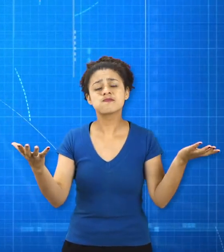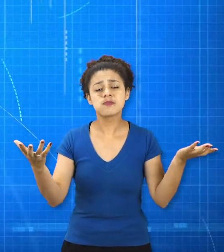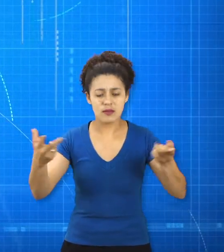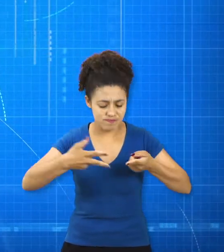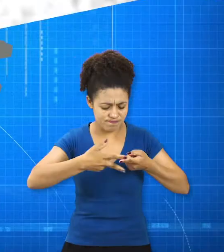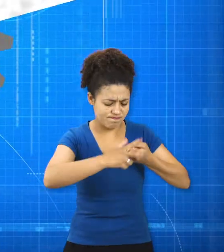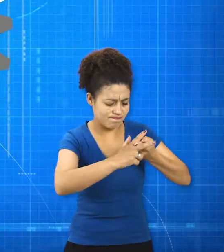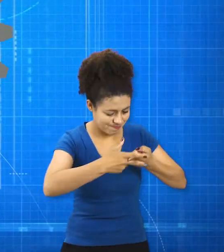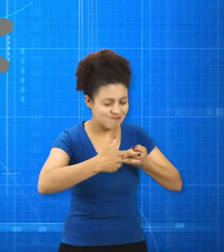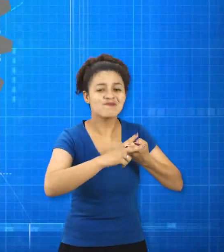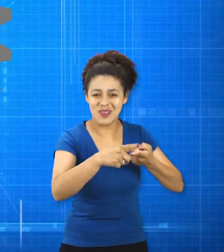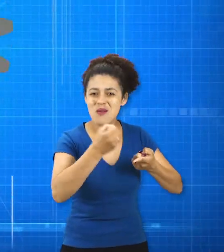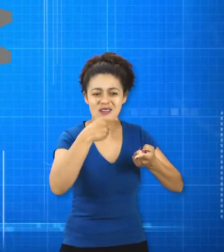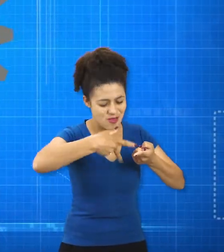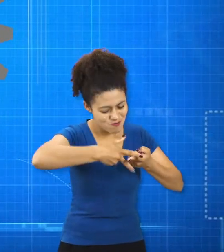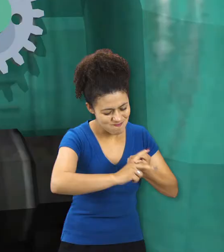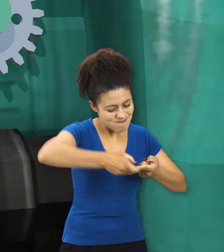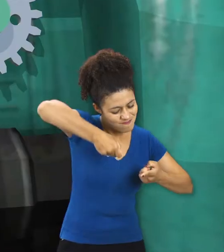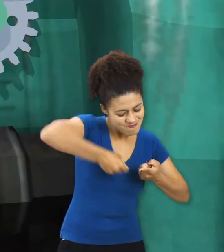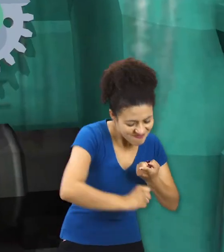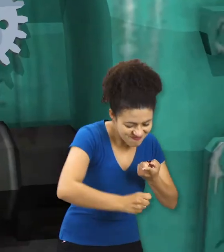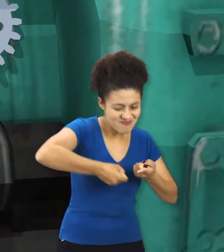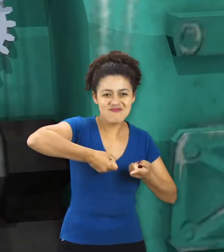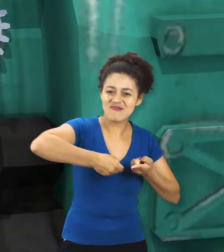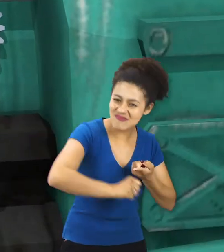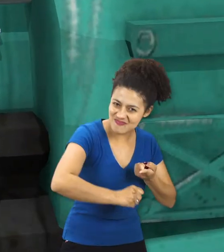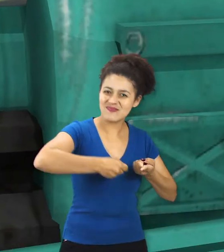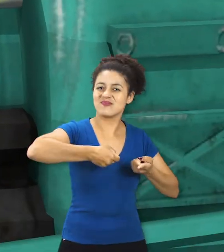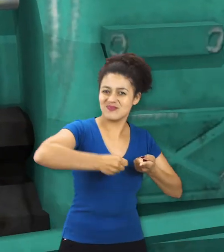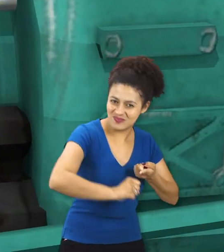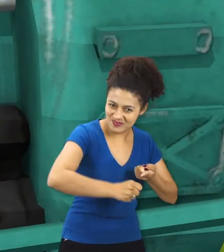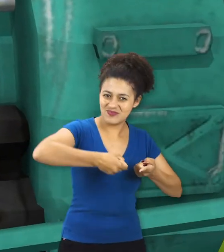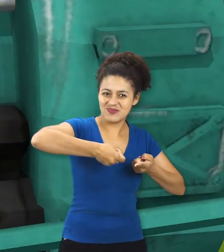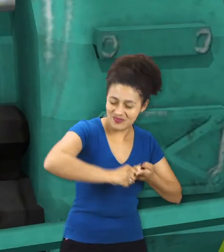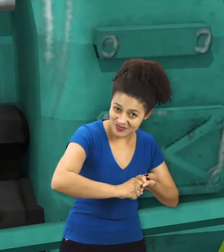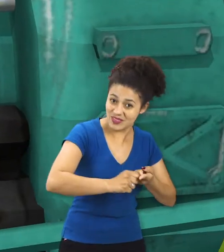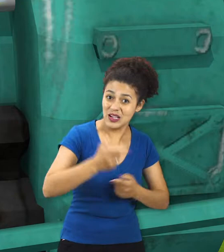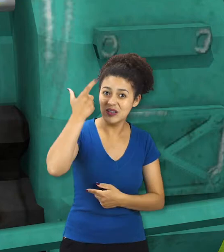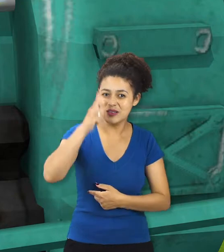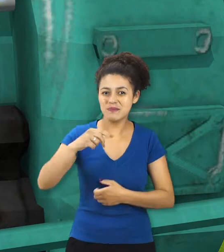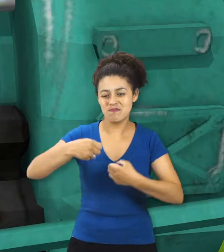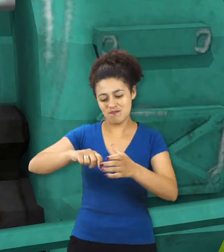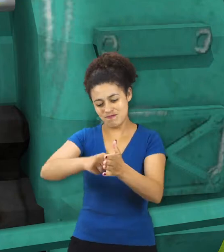Boa! Essa mesmo! Ligue o trator, seu Ernesto!